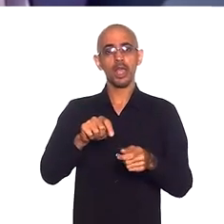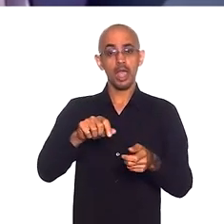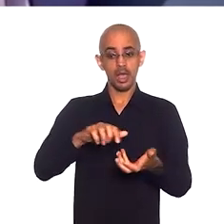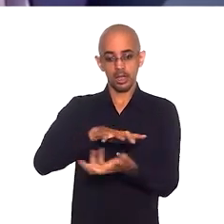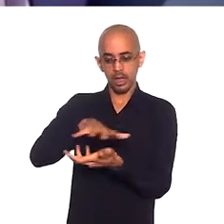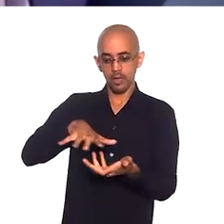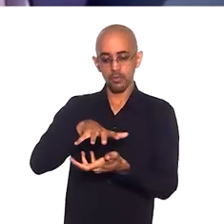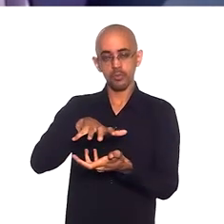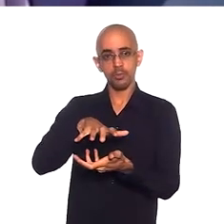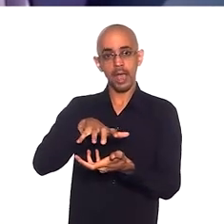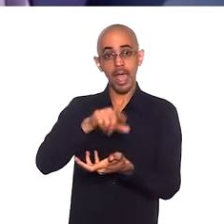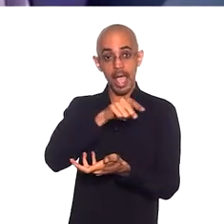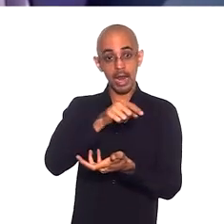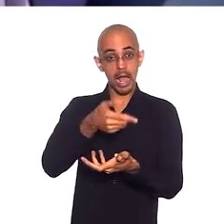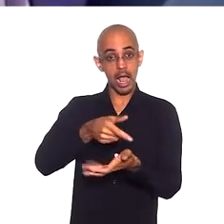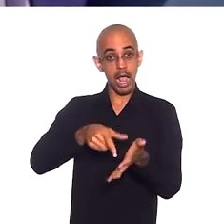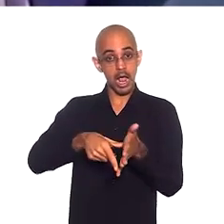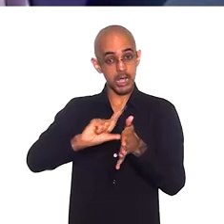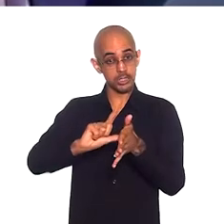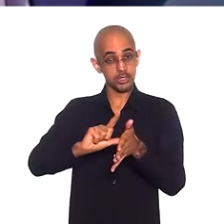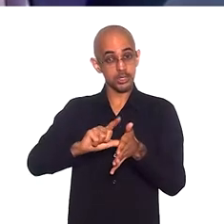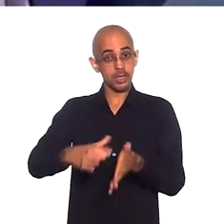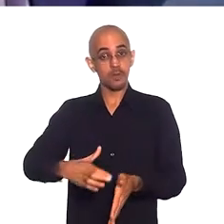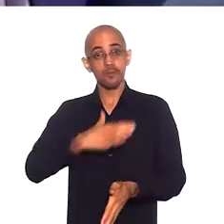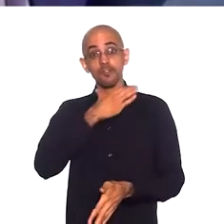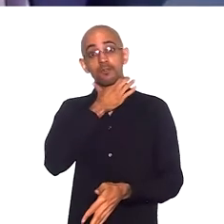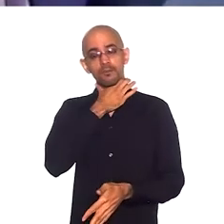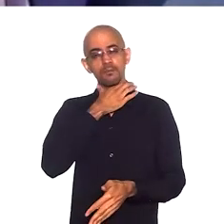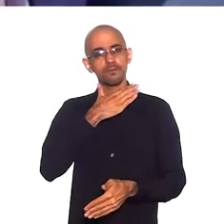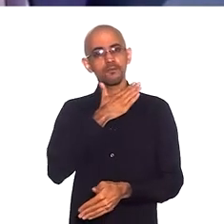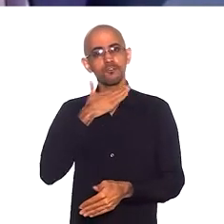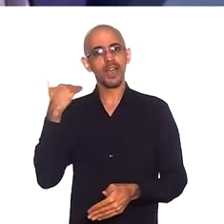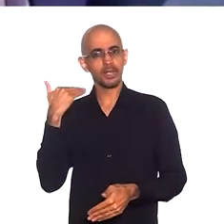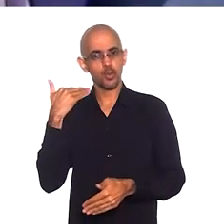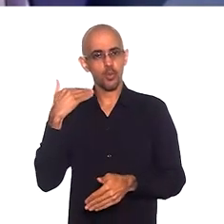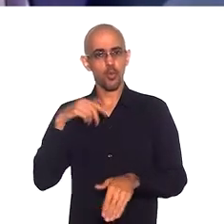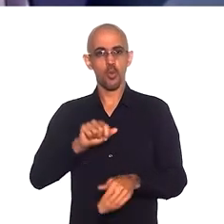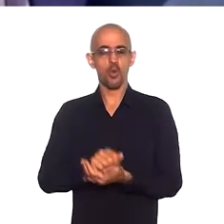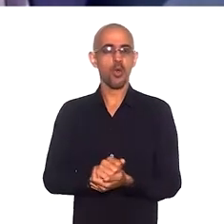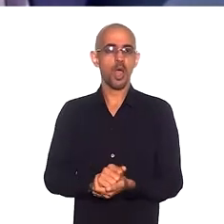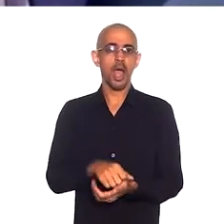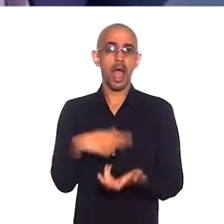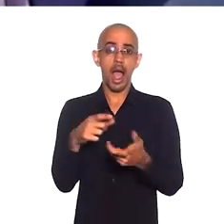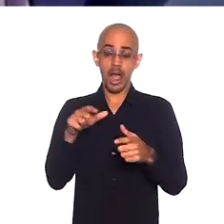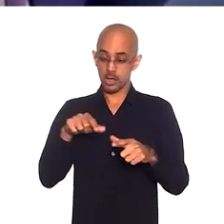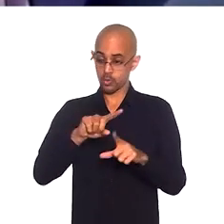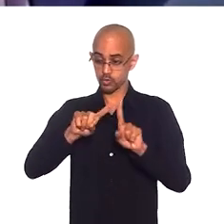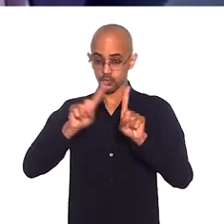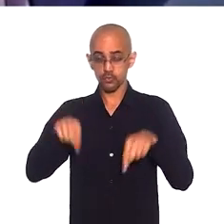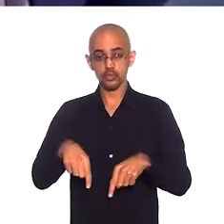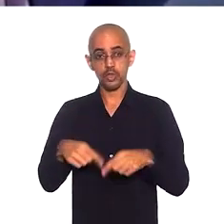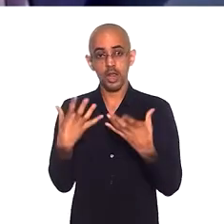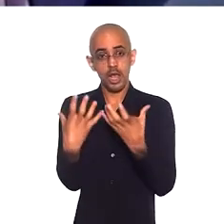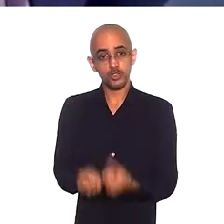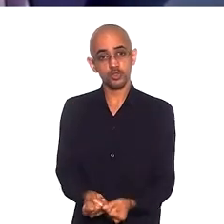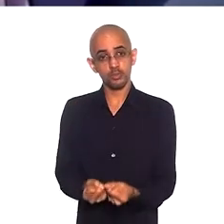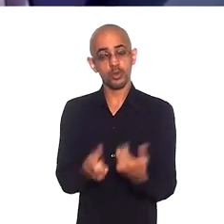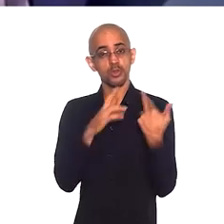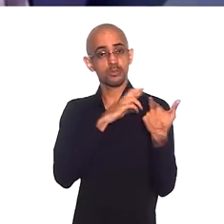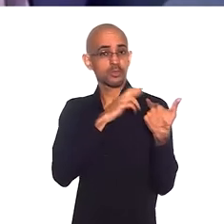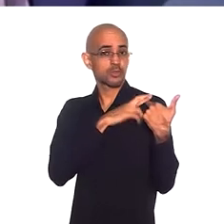É quando a empresa entra em falência, os trabalhadores tomam para si a responsabilidade